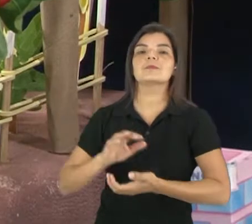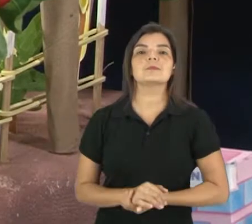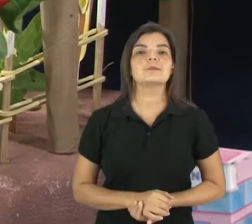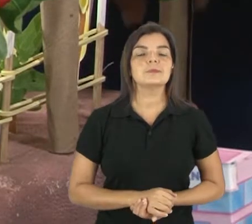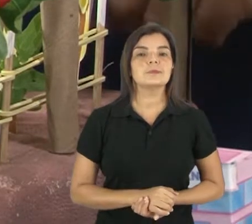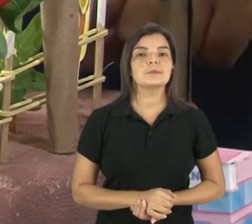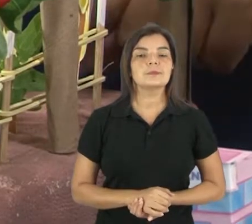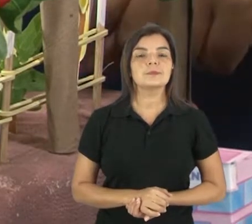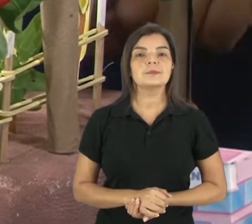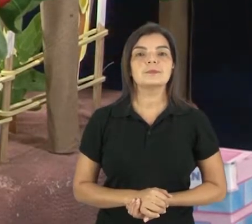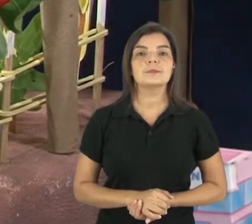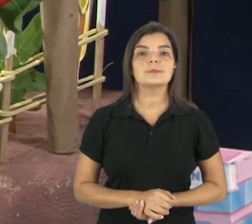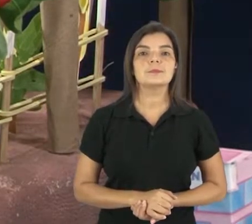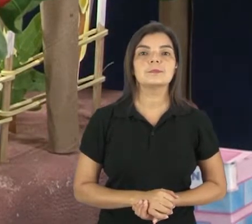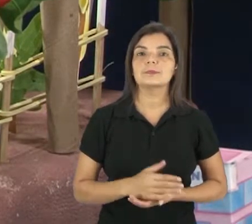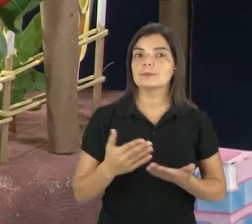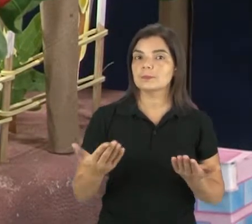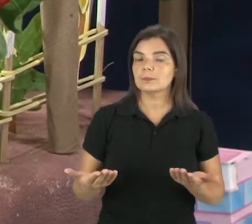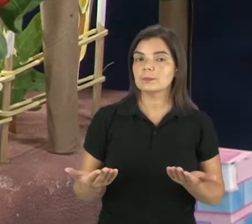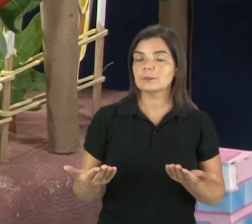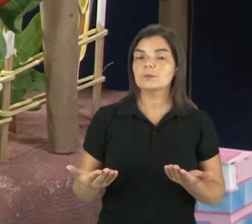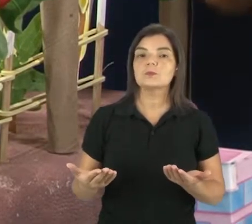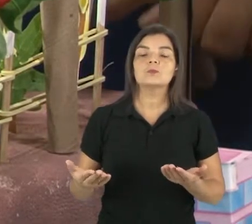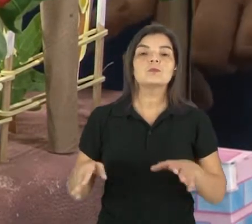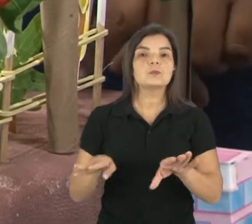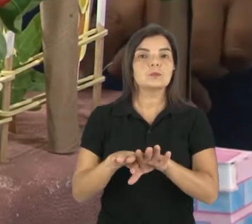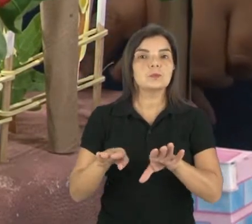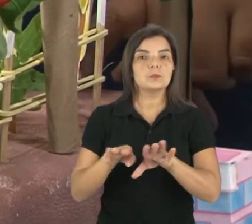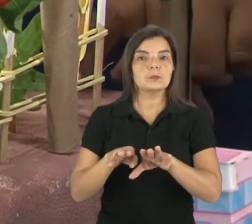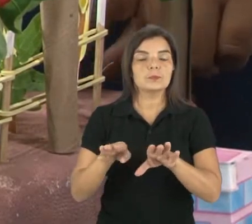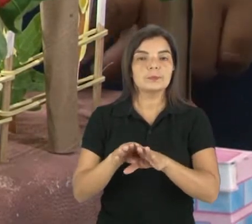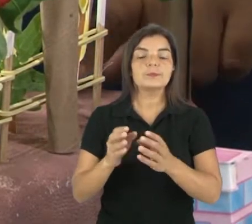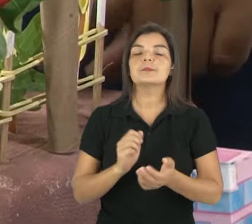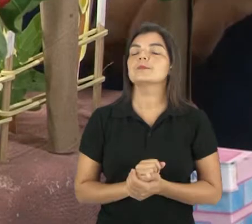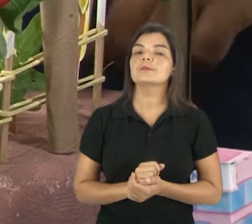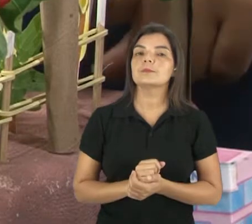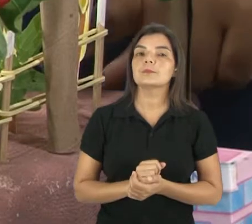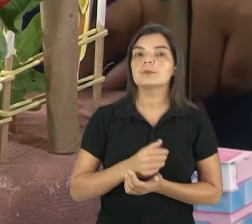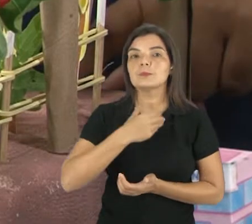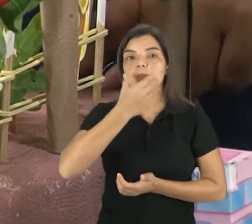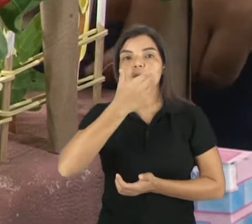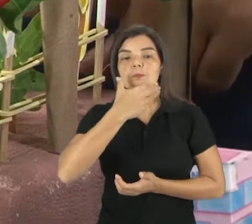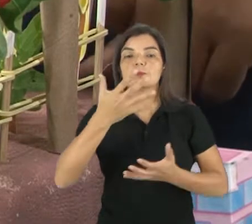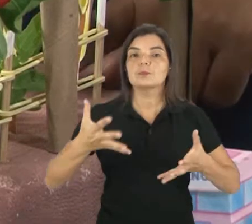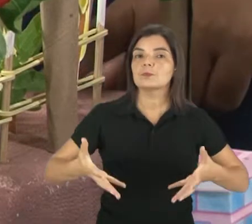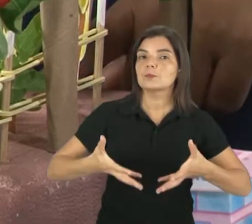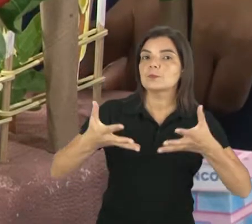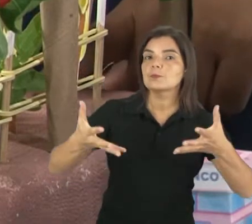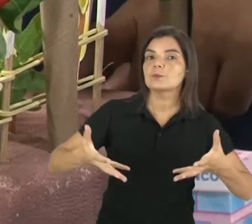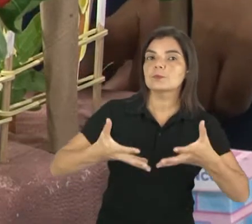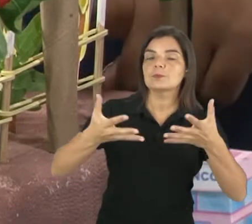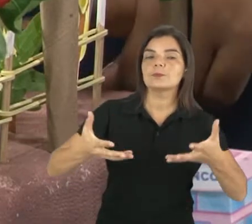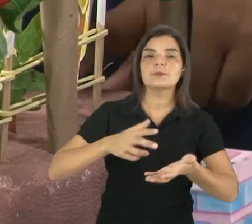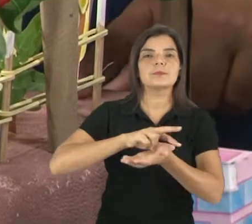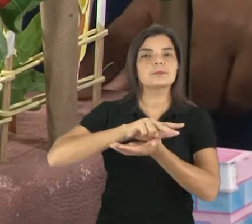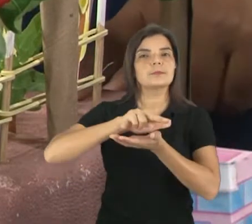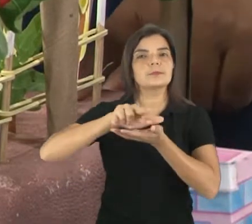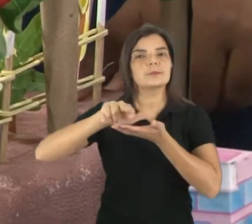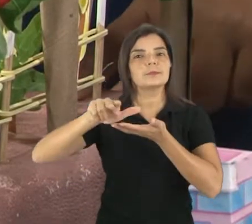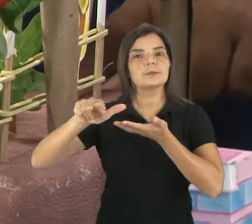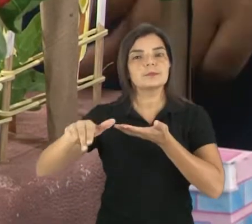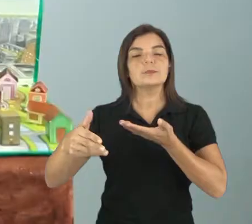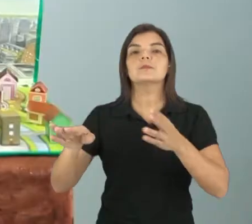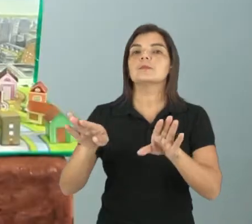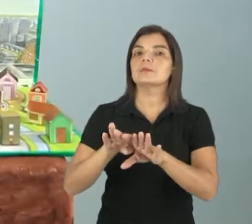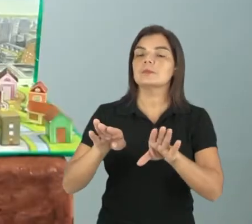né, são plantações, tanto os grãos, como as frutas, verduras, legumes, não é mesmo?